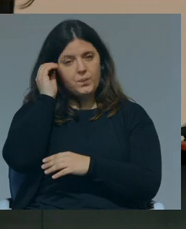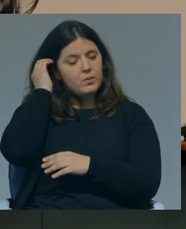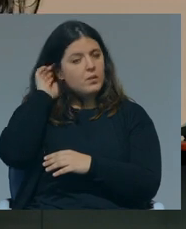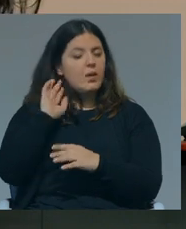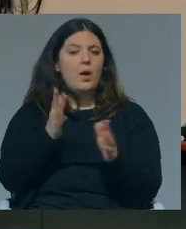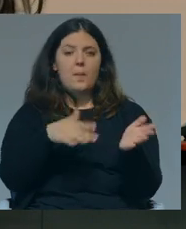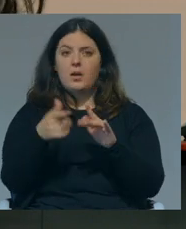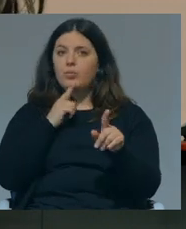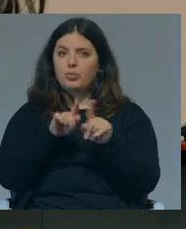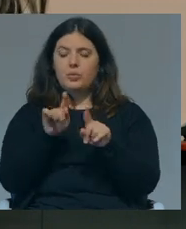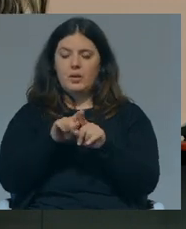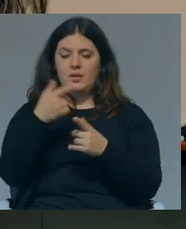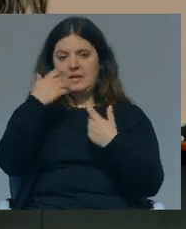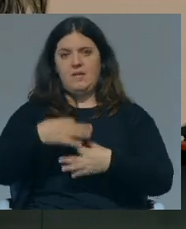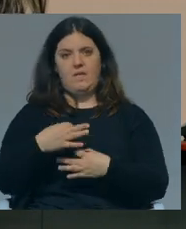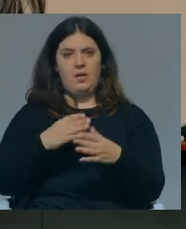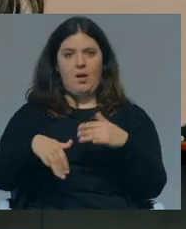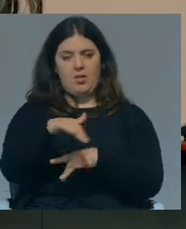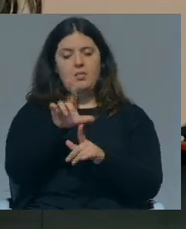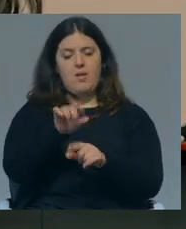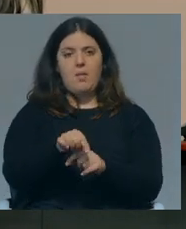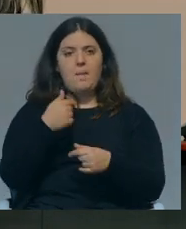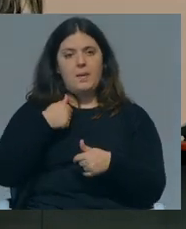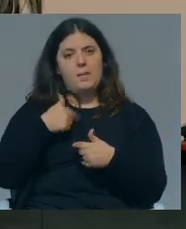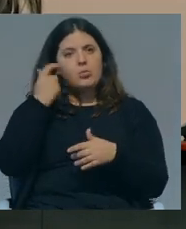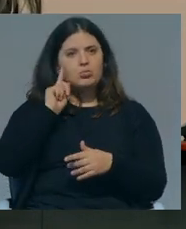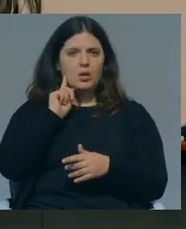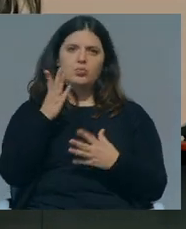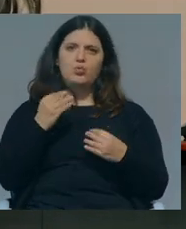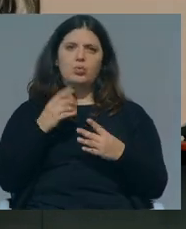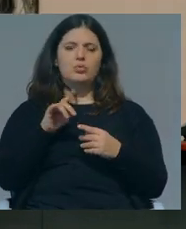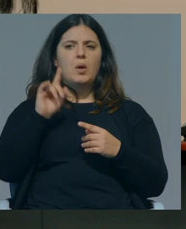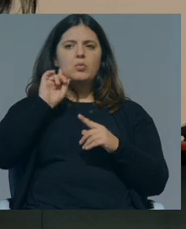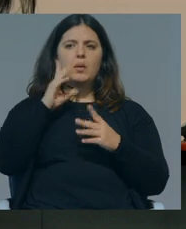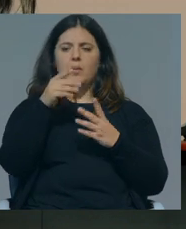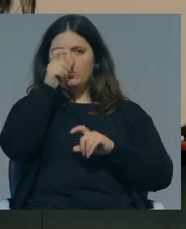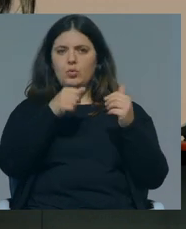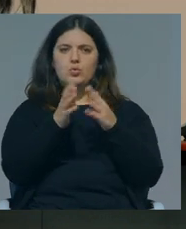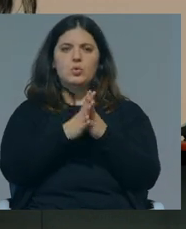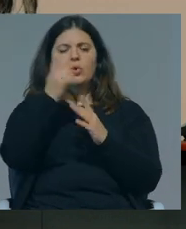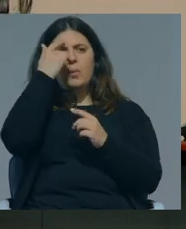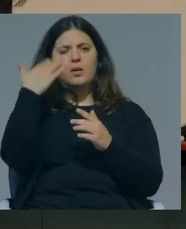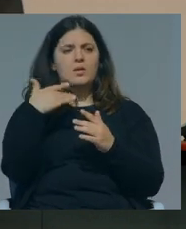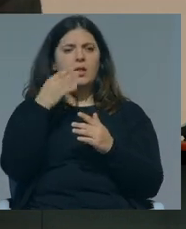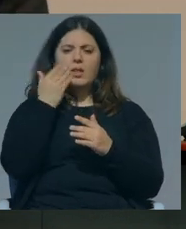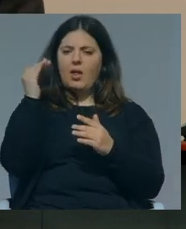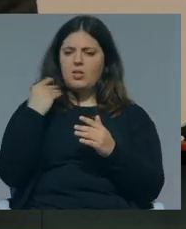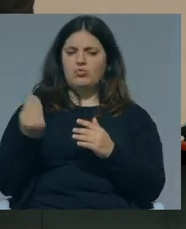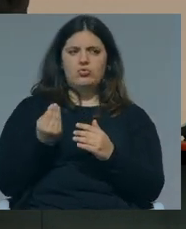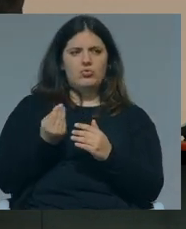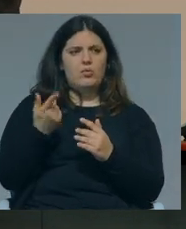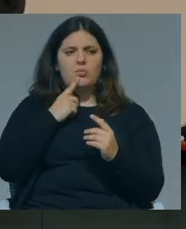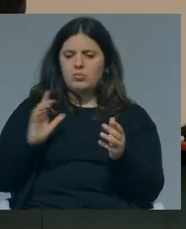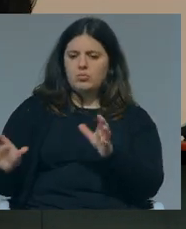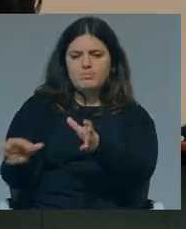há uma componente também política e cívica, se quiseres, para mim foi muito importante e eu acho que é muito importante para toda a gente compreender desde uma tenra idade que nós nos podemos